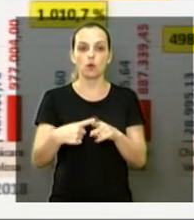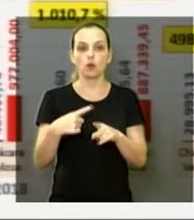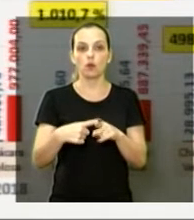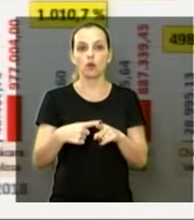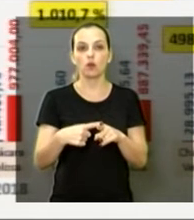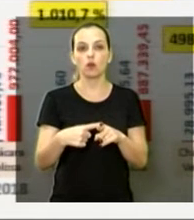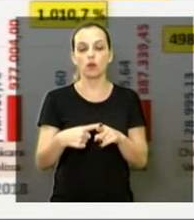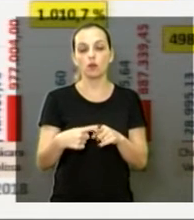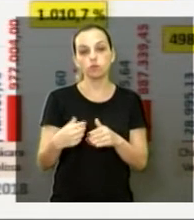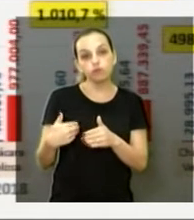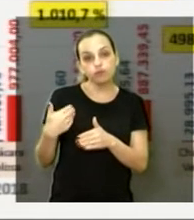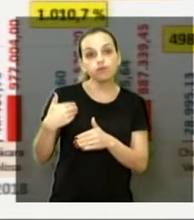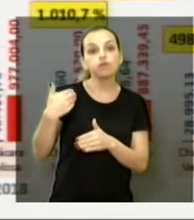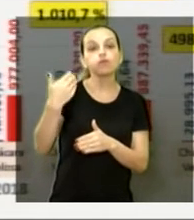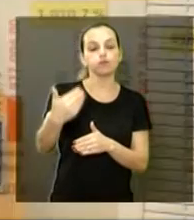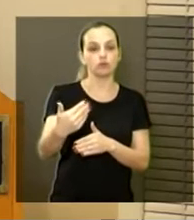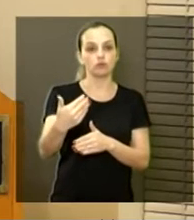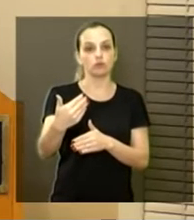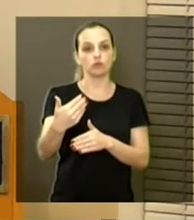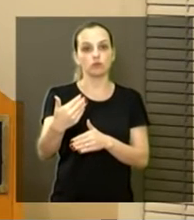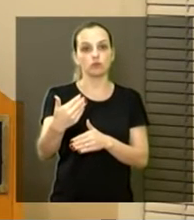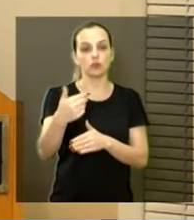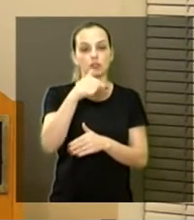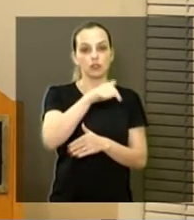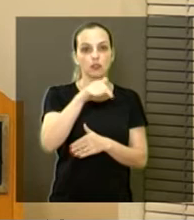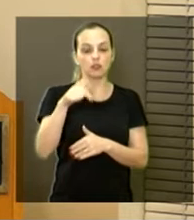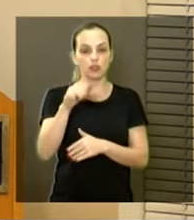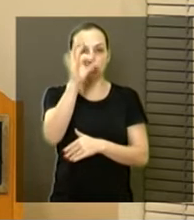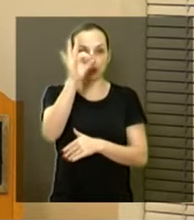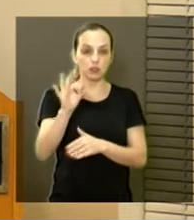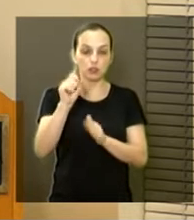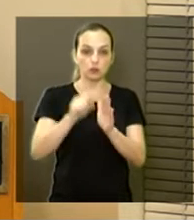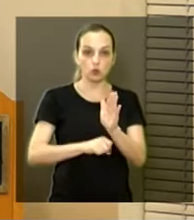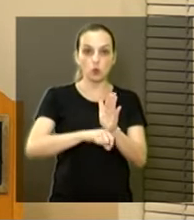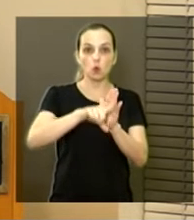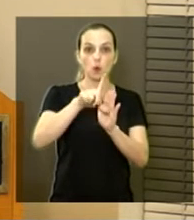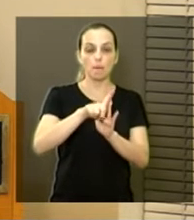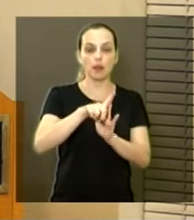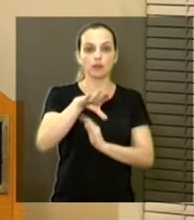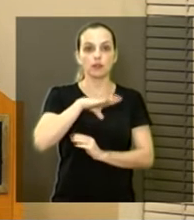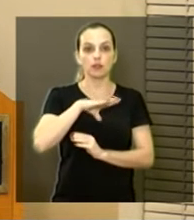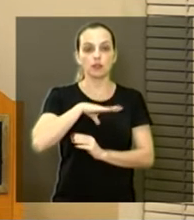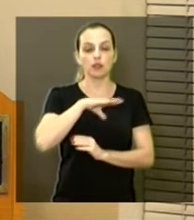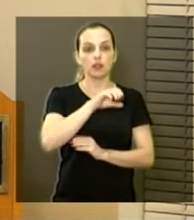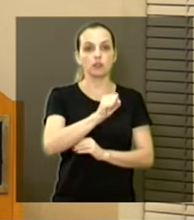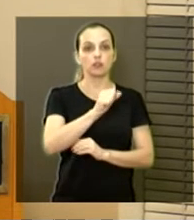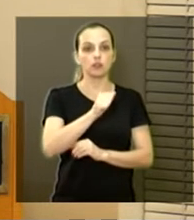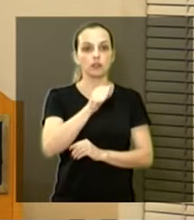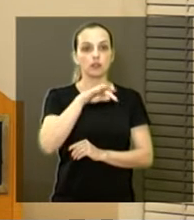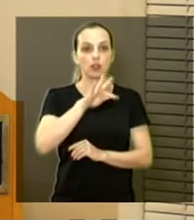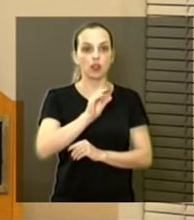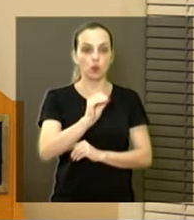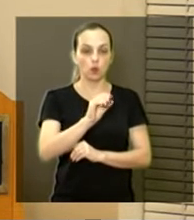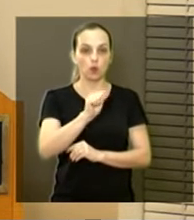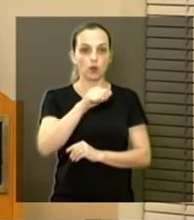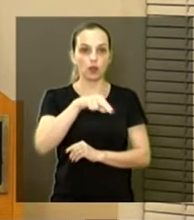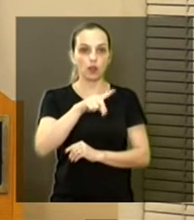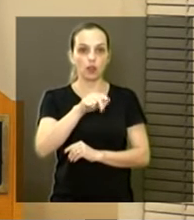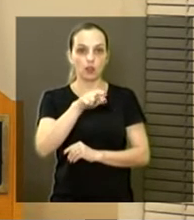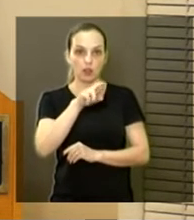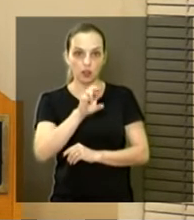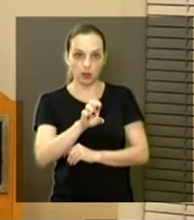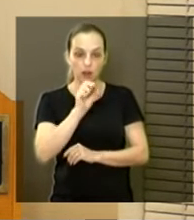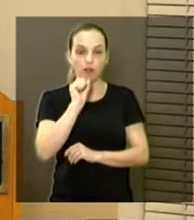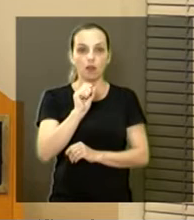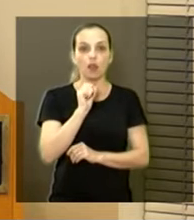ultrapassando, ultrapassando não, chegou a 77% o aumento em Santo André. Chegou a 77%, e ele